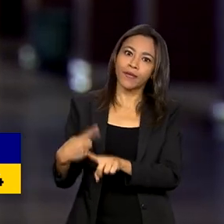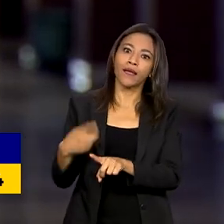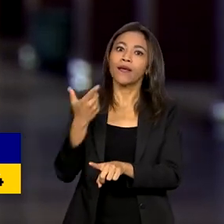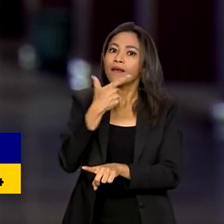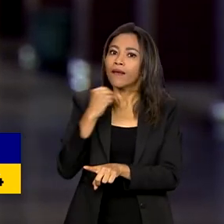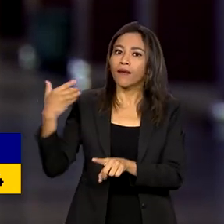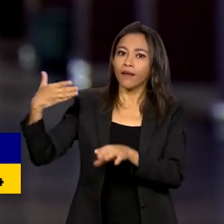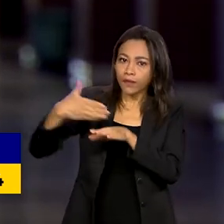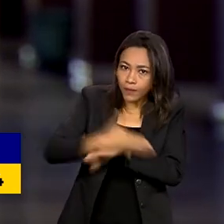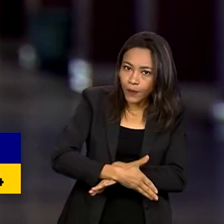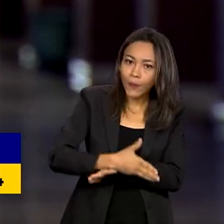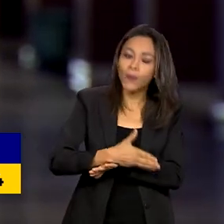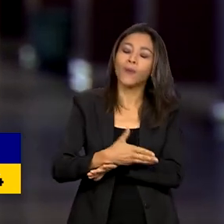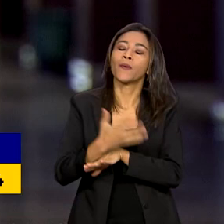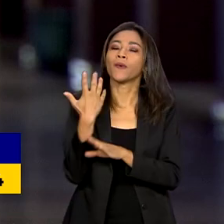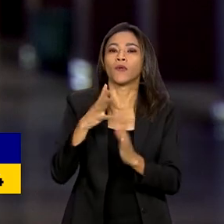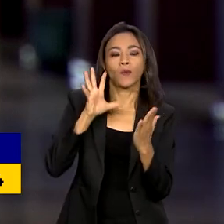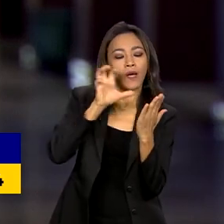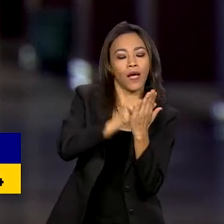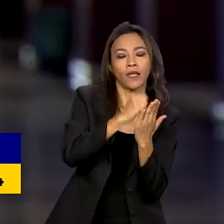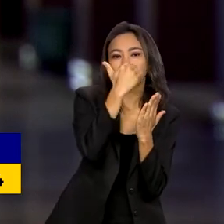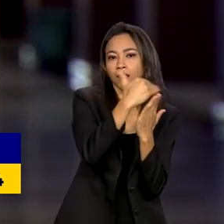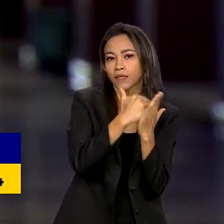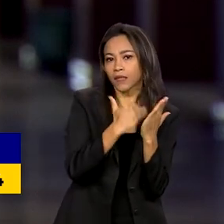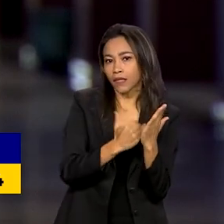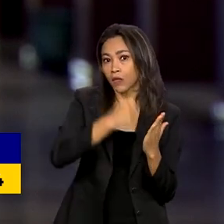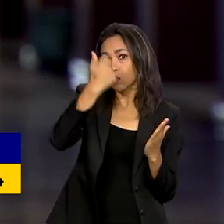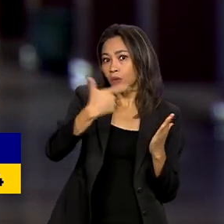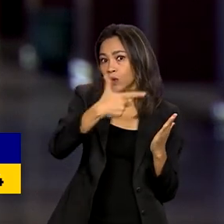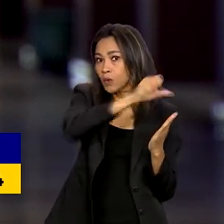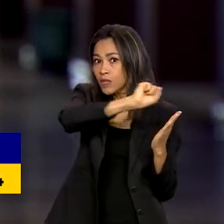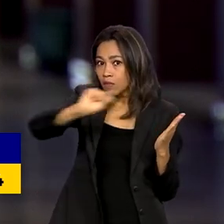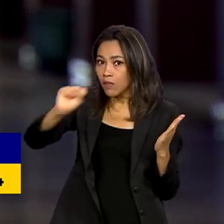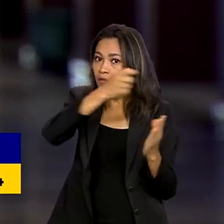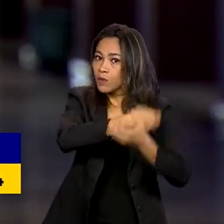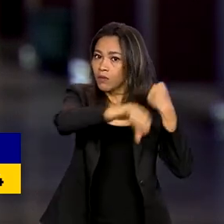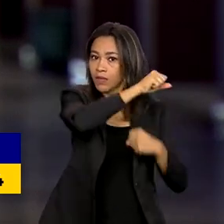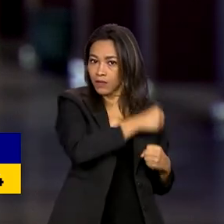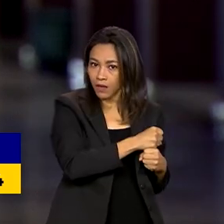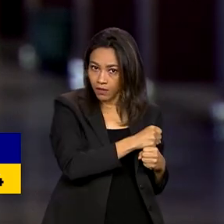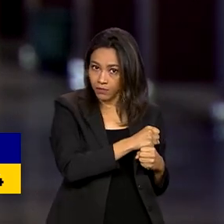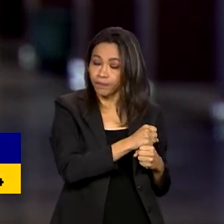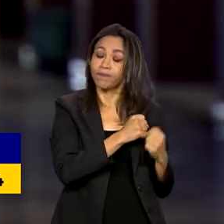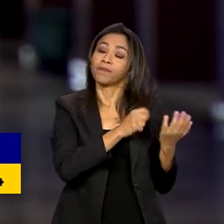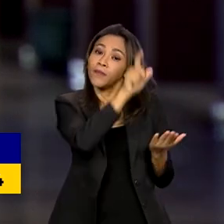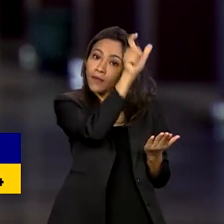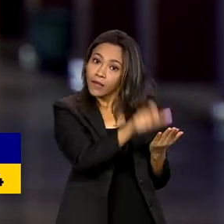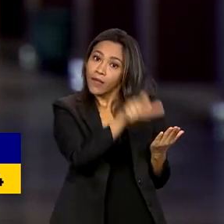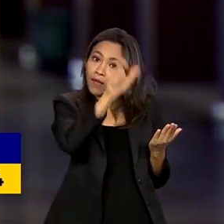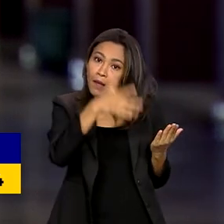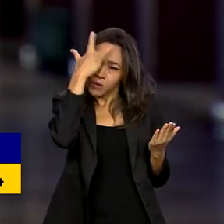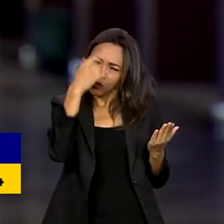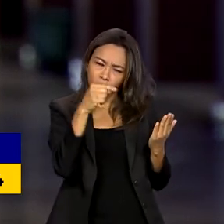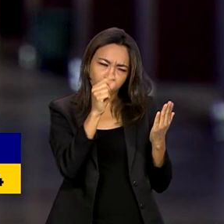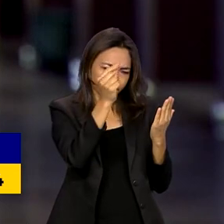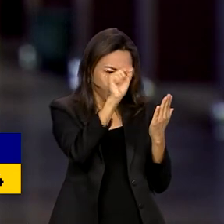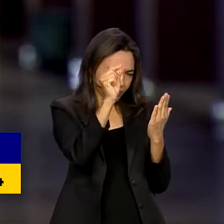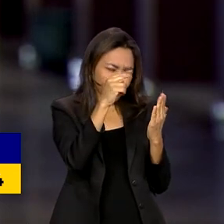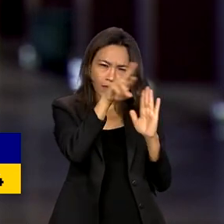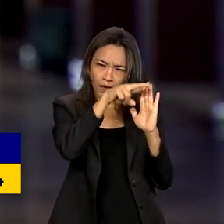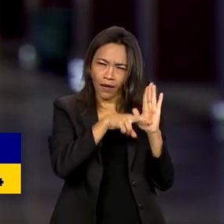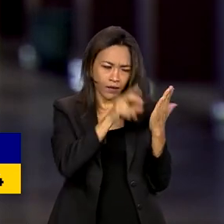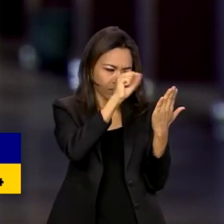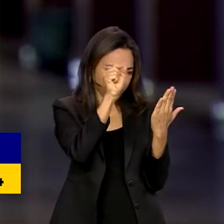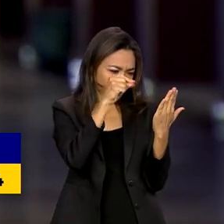entrou no cadastro do governo federal no segundo semestre do ano passado. Caso a pessoa cumpra os requisitos do Bolsa